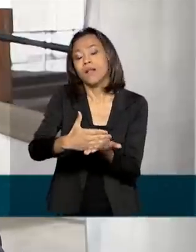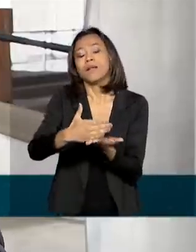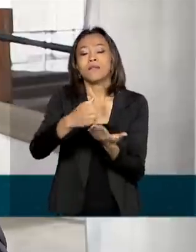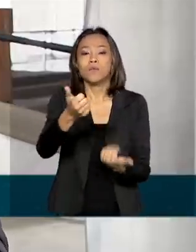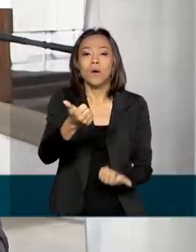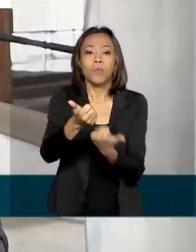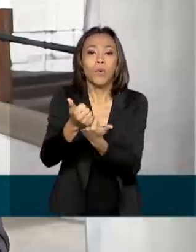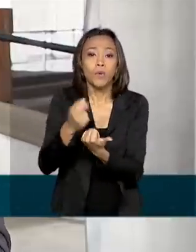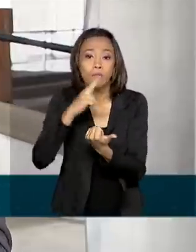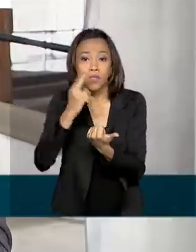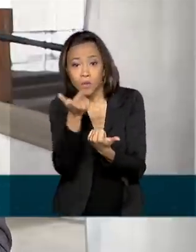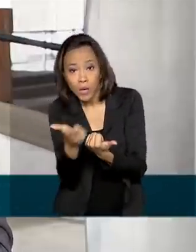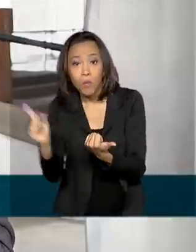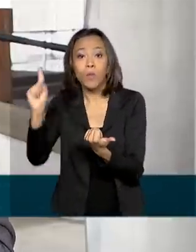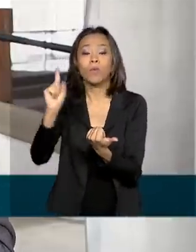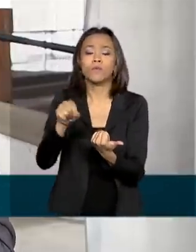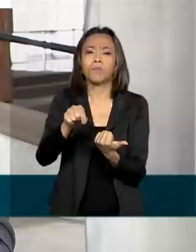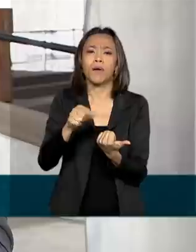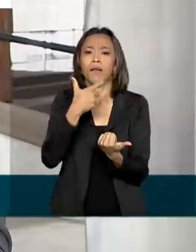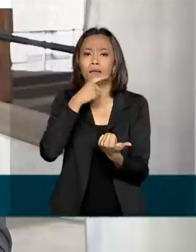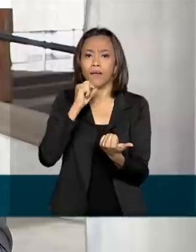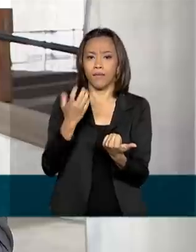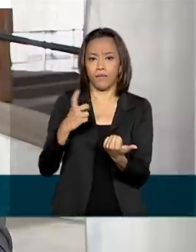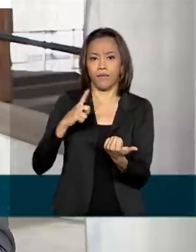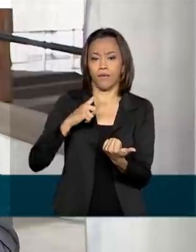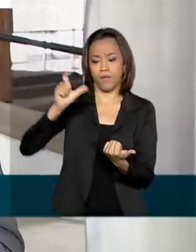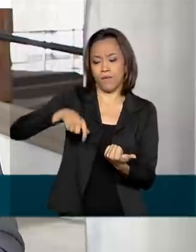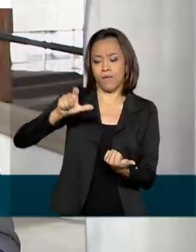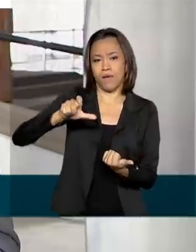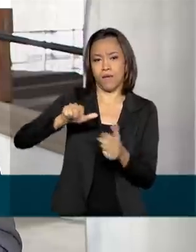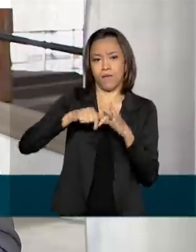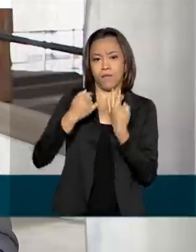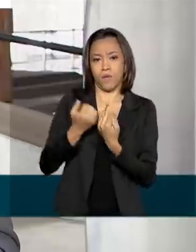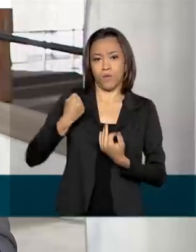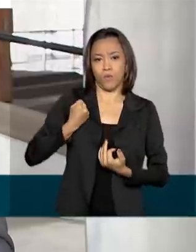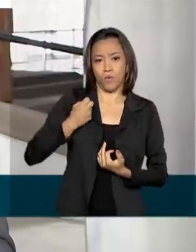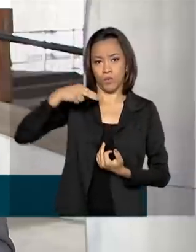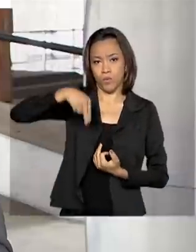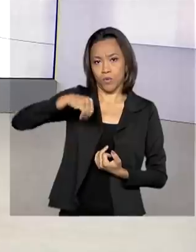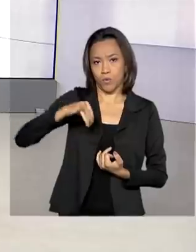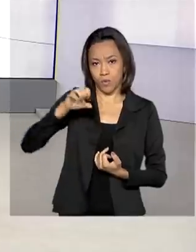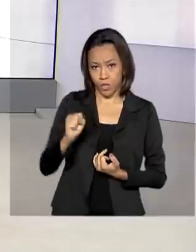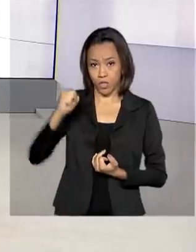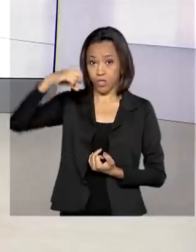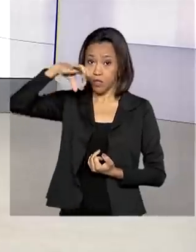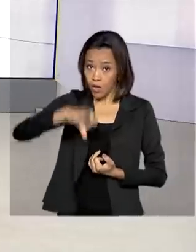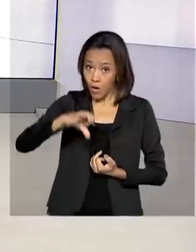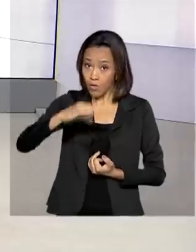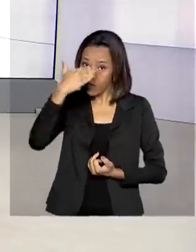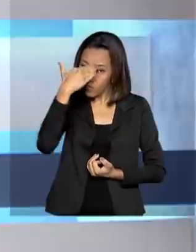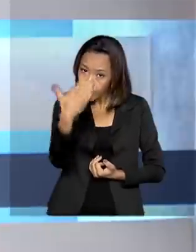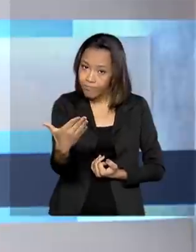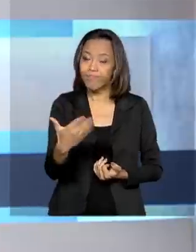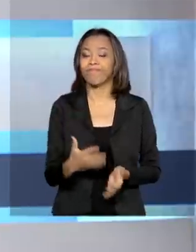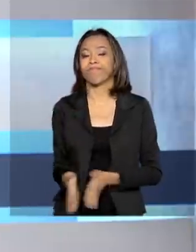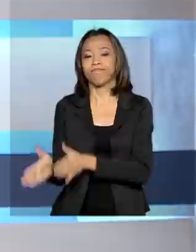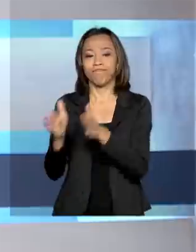para os beneficiários do Bolsa Família com o NIS final 9. Manuela. Muito obrigada, Glauco.